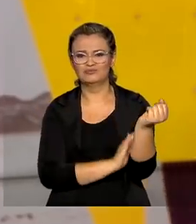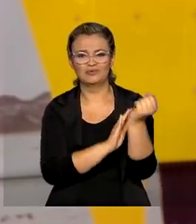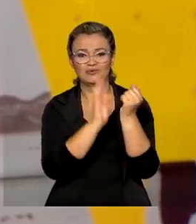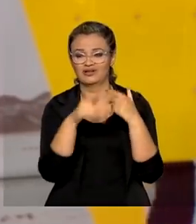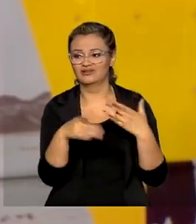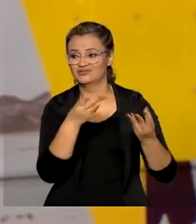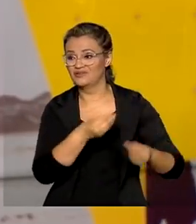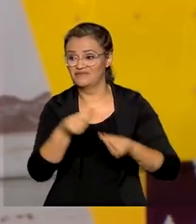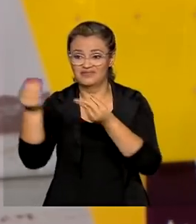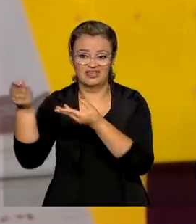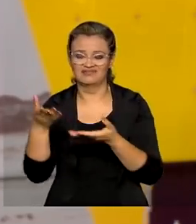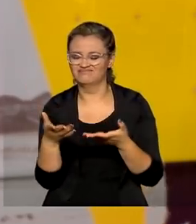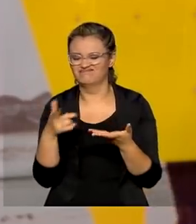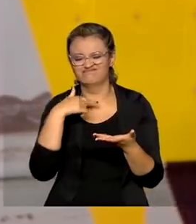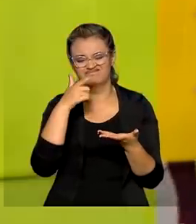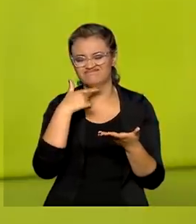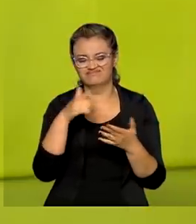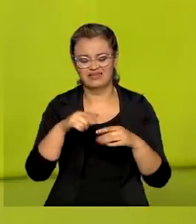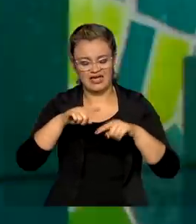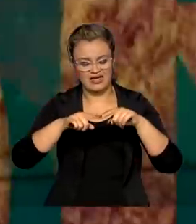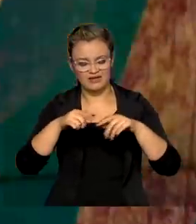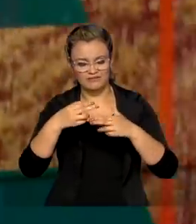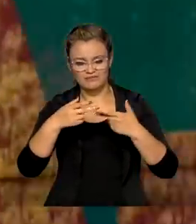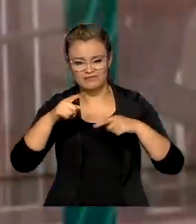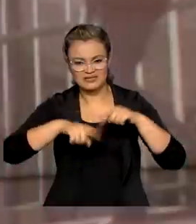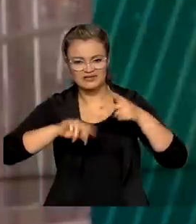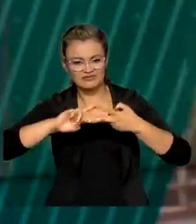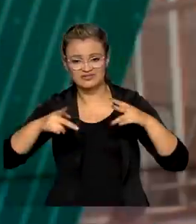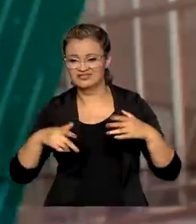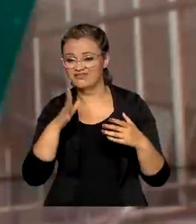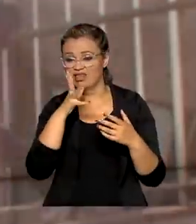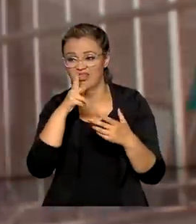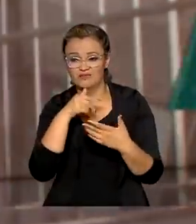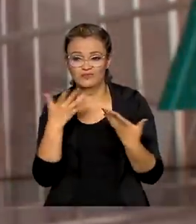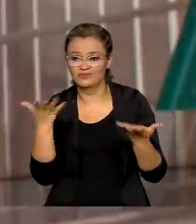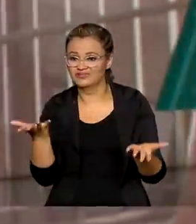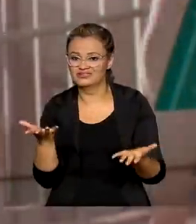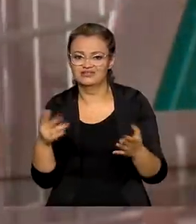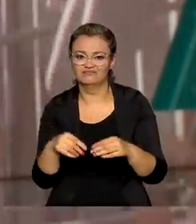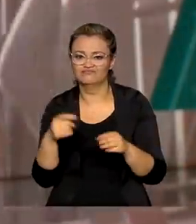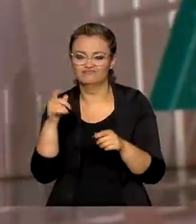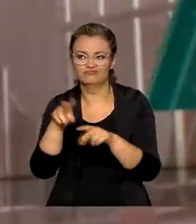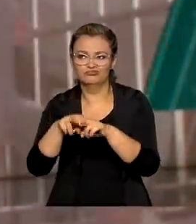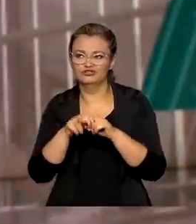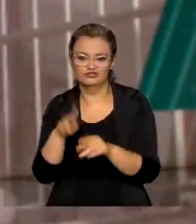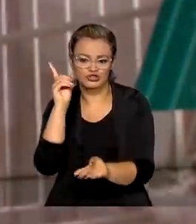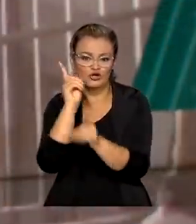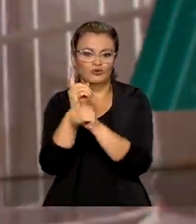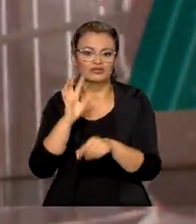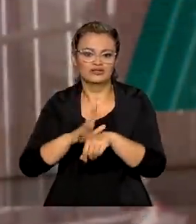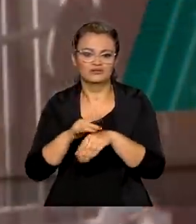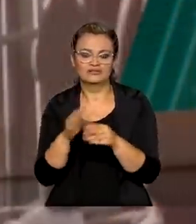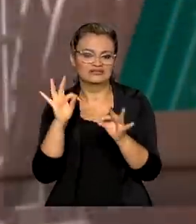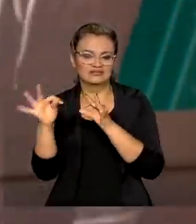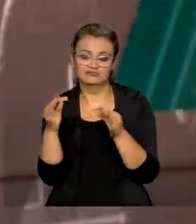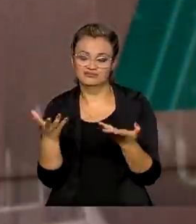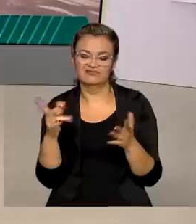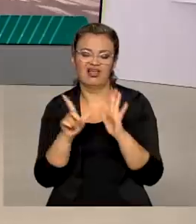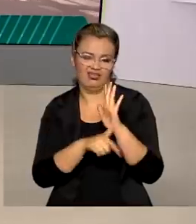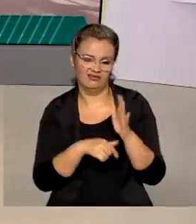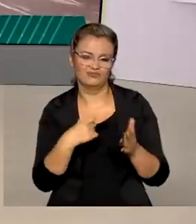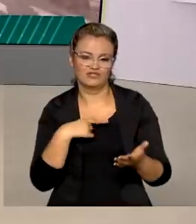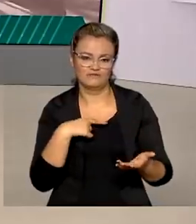amostras a cientistas e instituições estrangeiras, o que provocou demora no processo de diagnóstico e possíveis tratamentos.